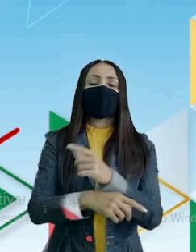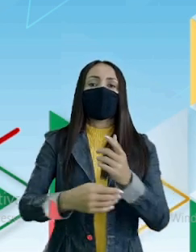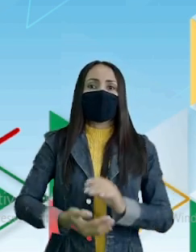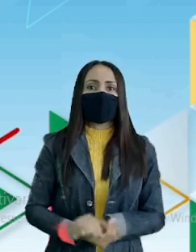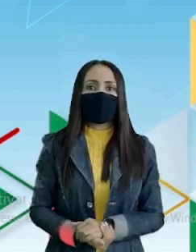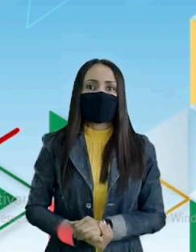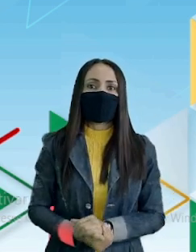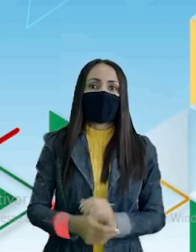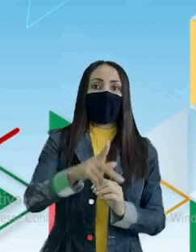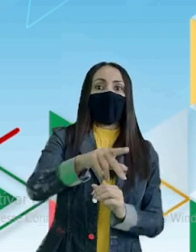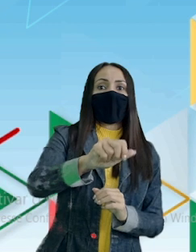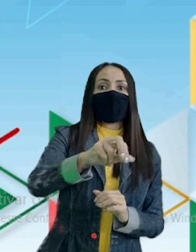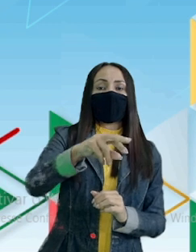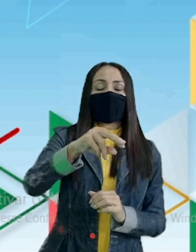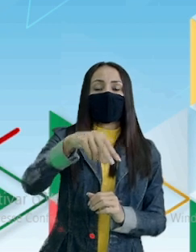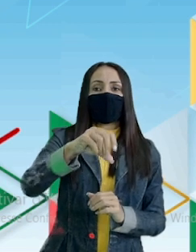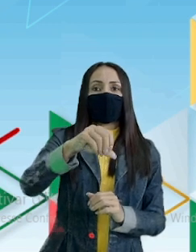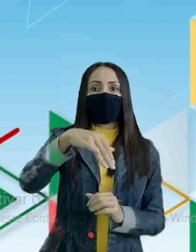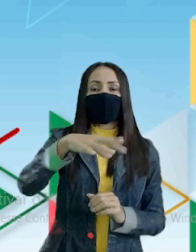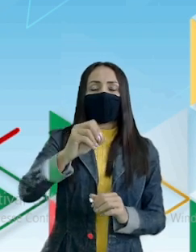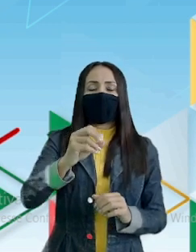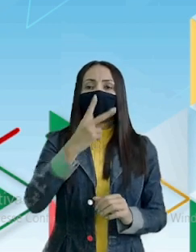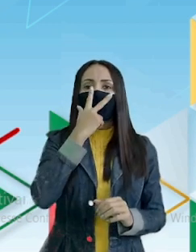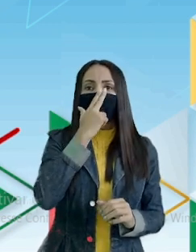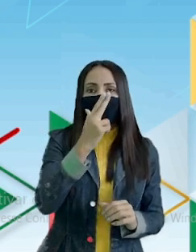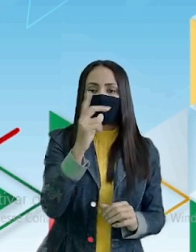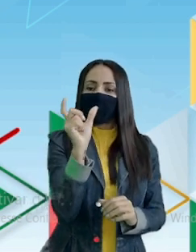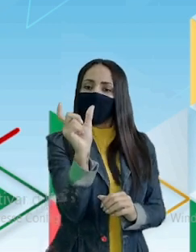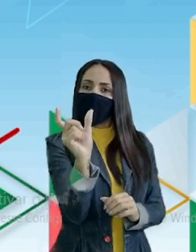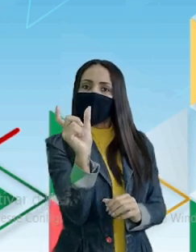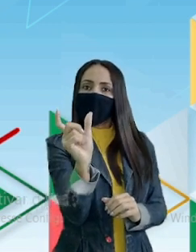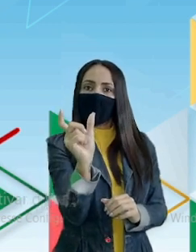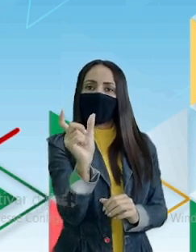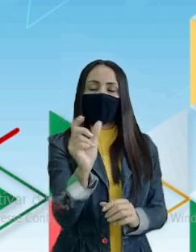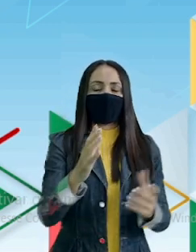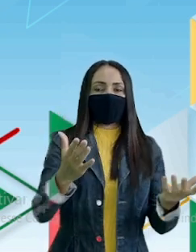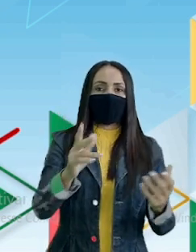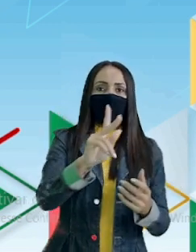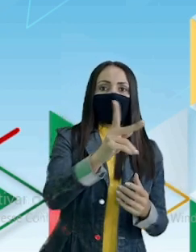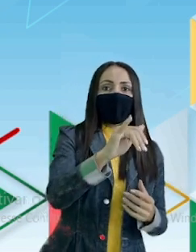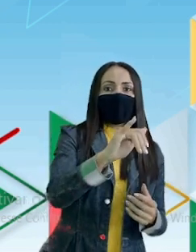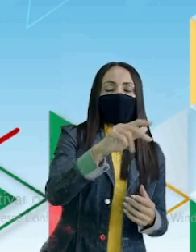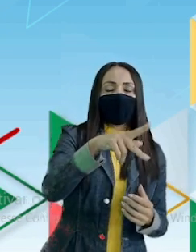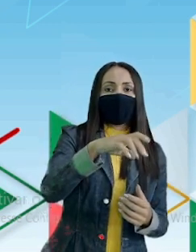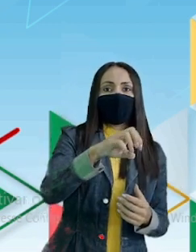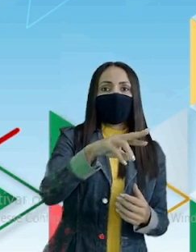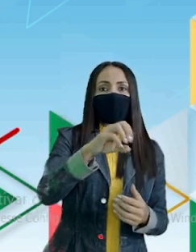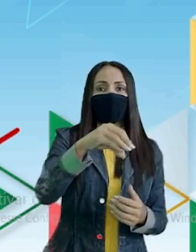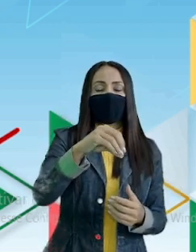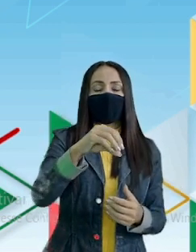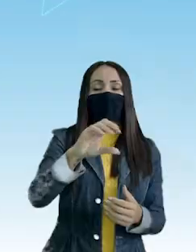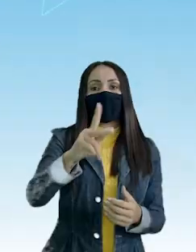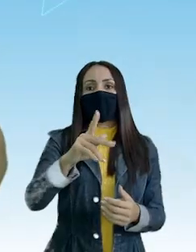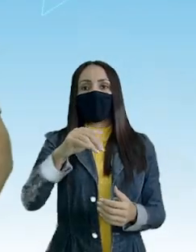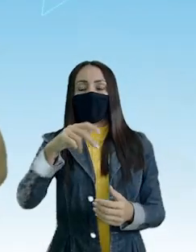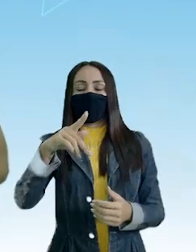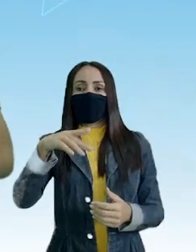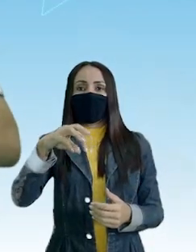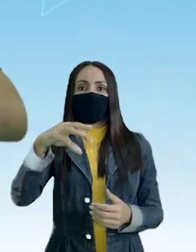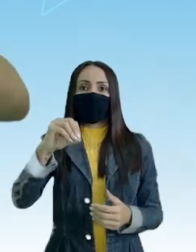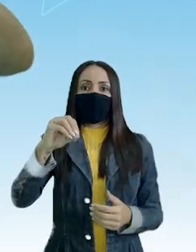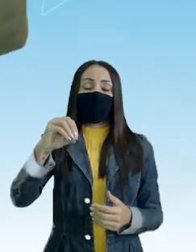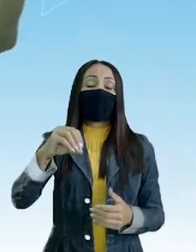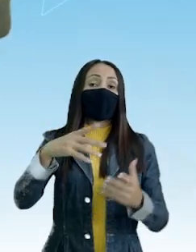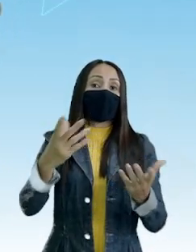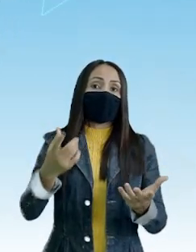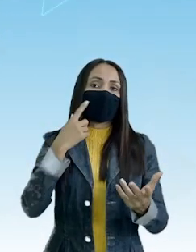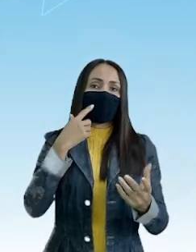Parônimos São palavras parecidas E nós temos o hiperônimo E o hipônimo Lembrar que quando eu falo